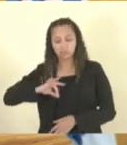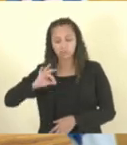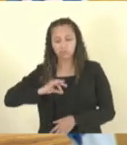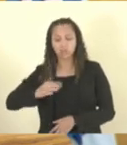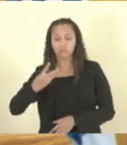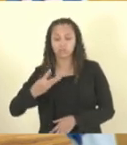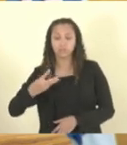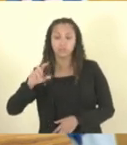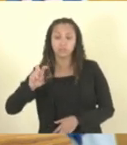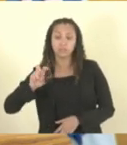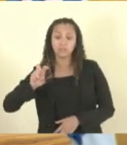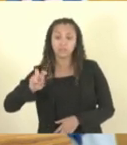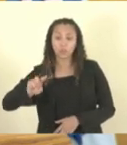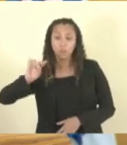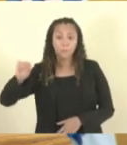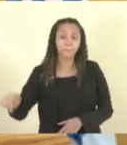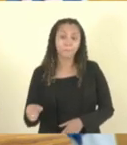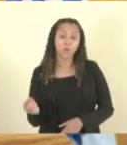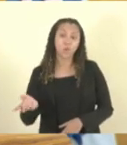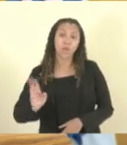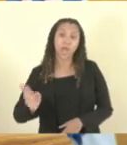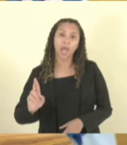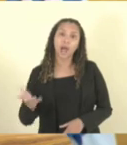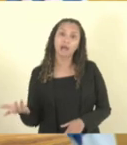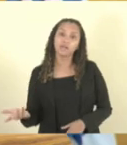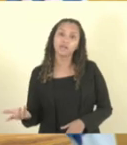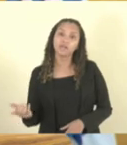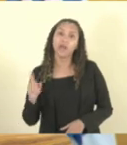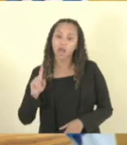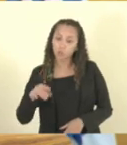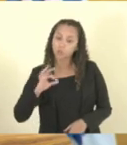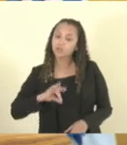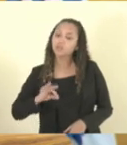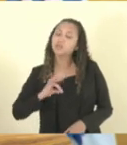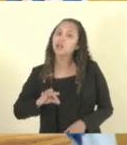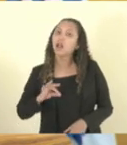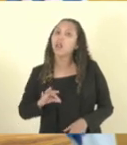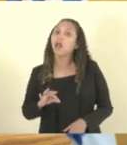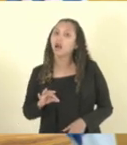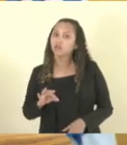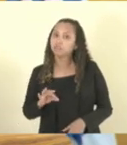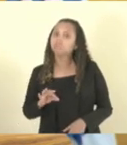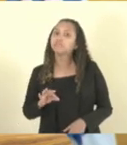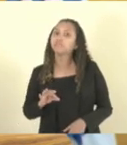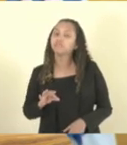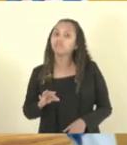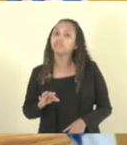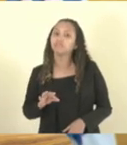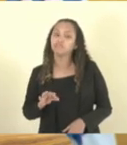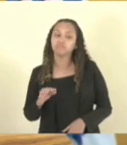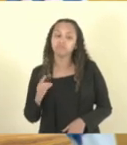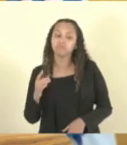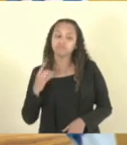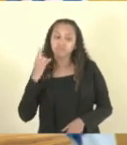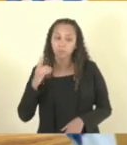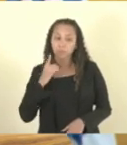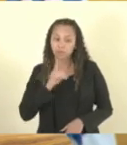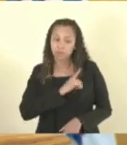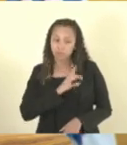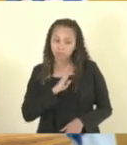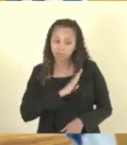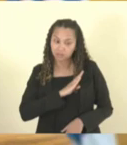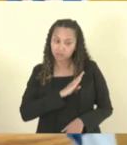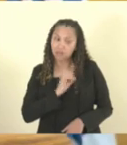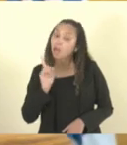de salário, que é um salário, é, delegado Danilo e Coronel,